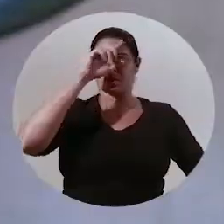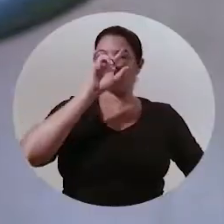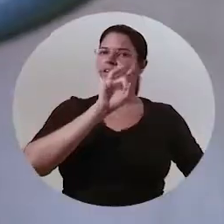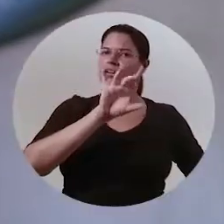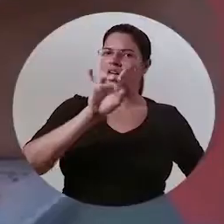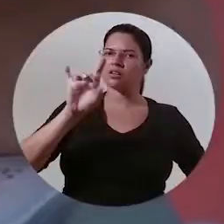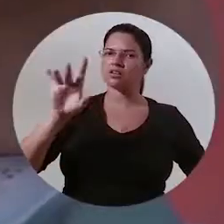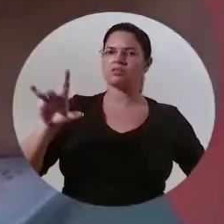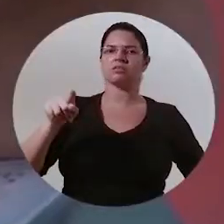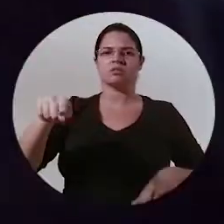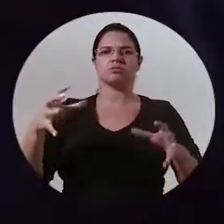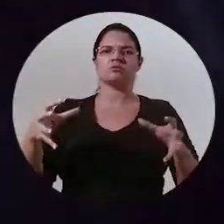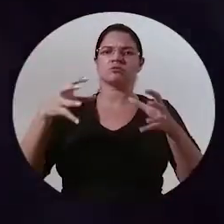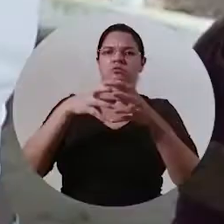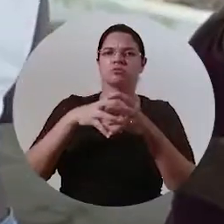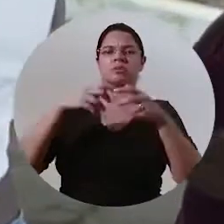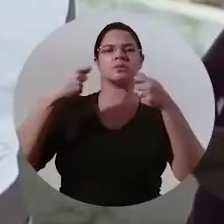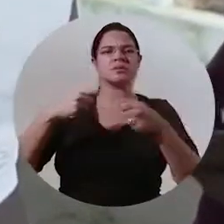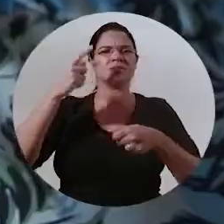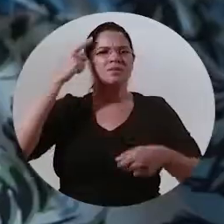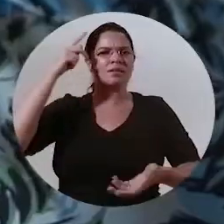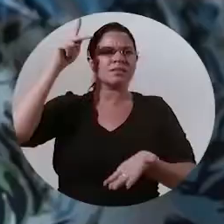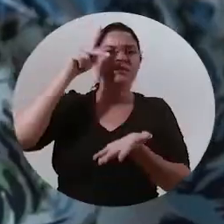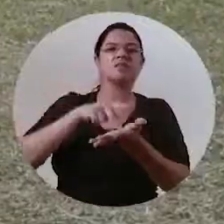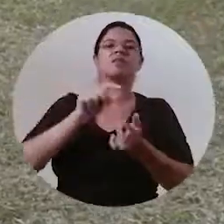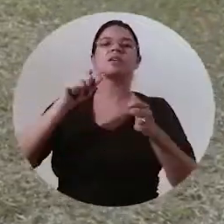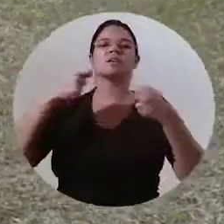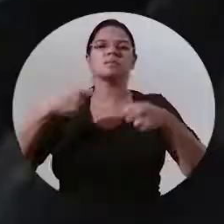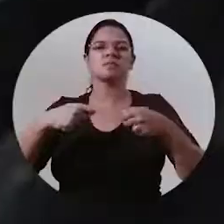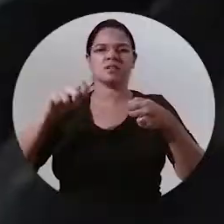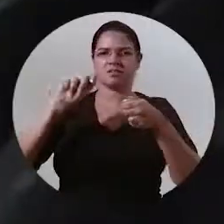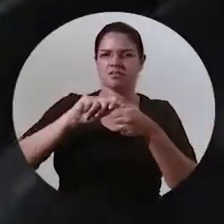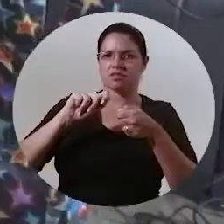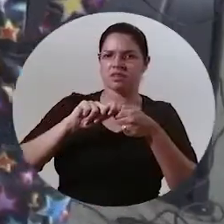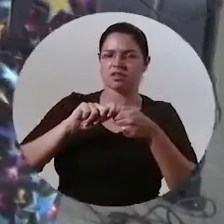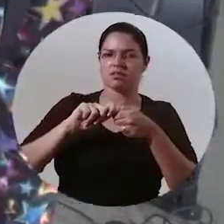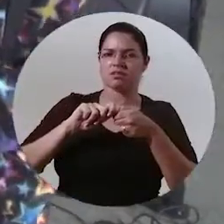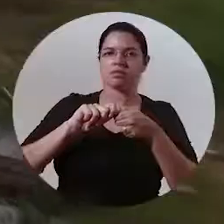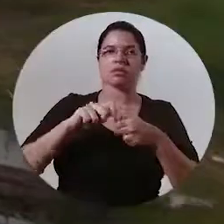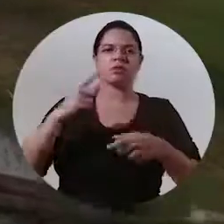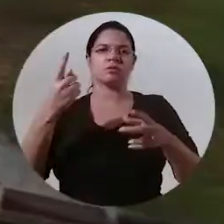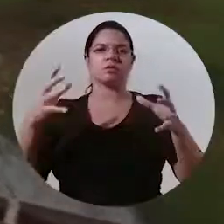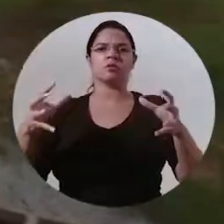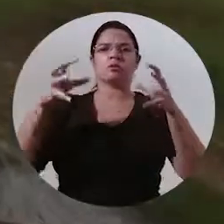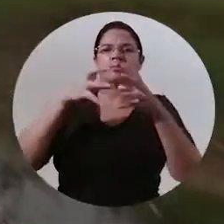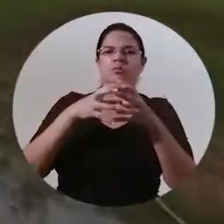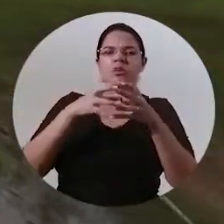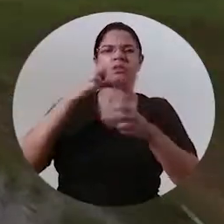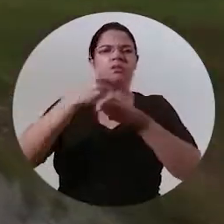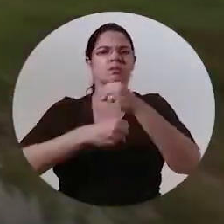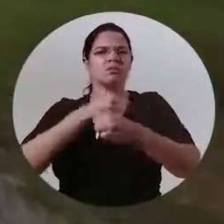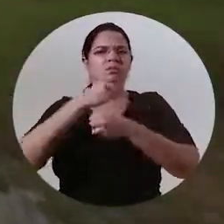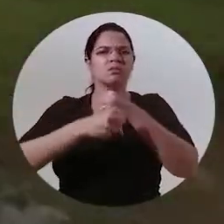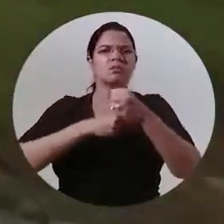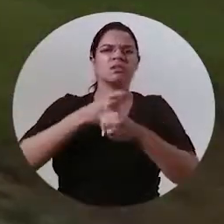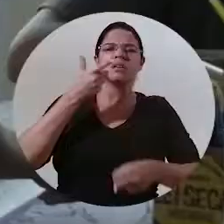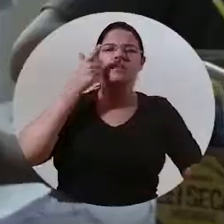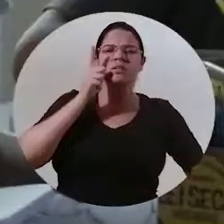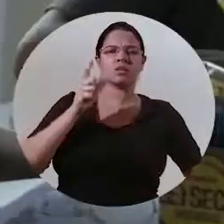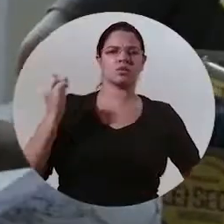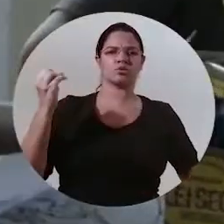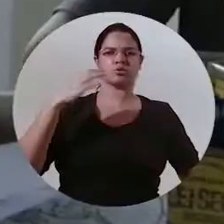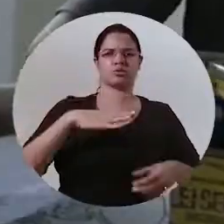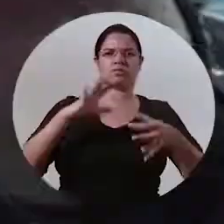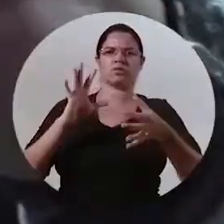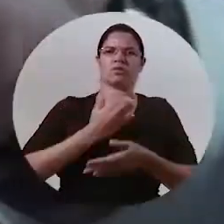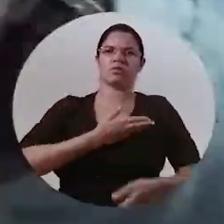participa da caravana sabe exatamente o que precisa ser feito e faz Uma trupe que ano a ano